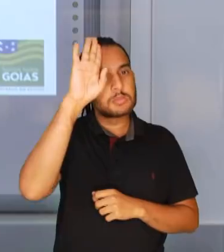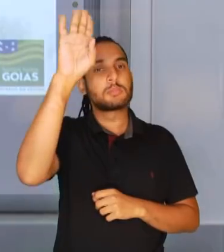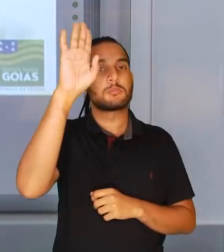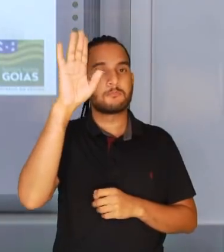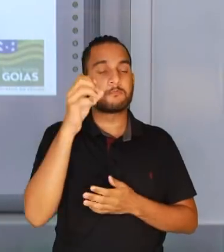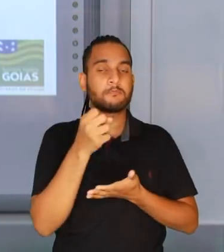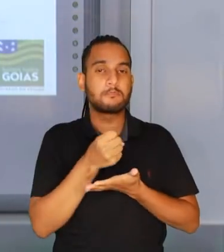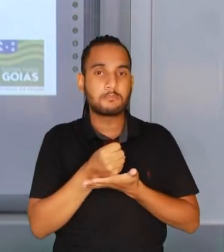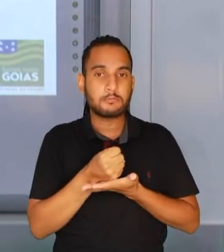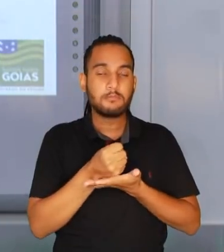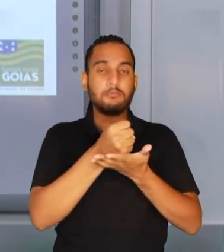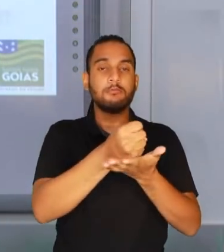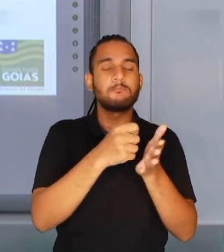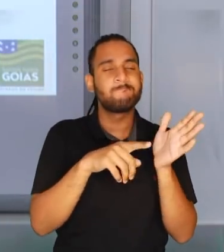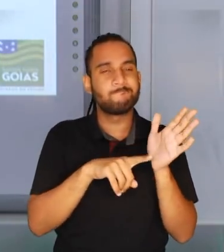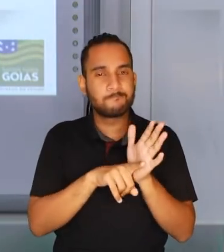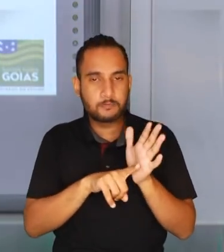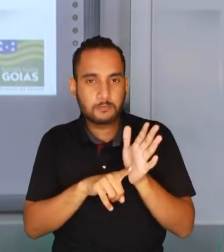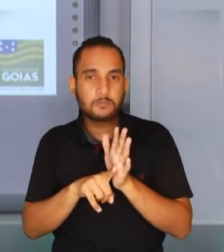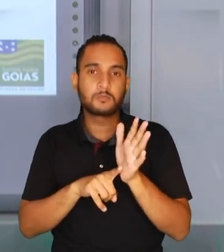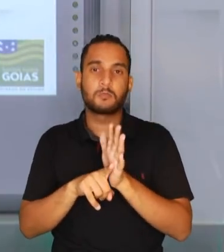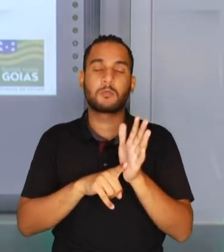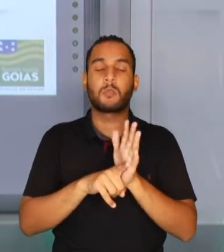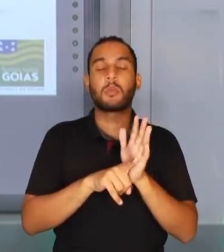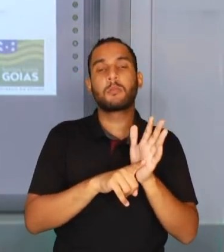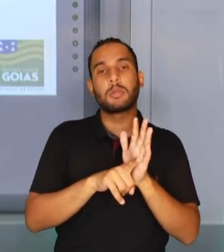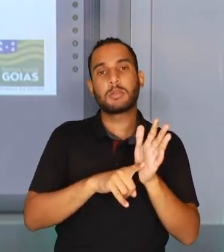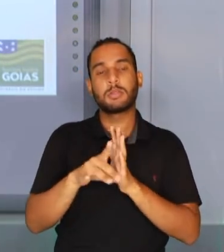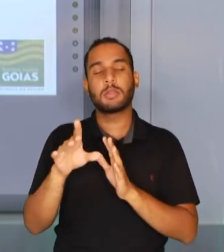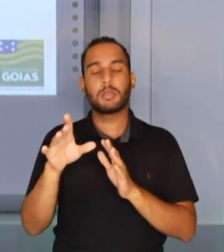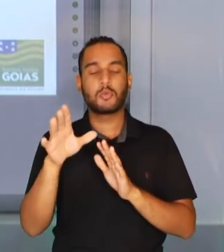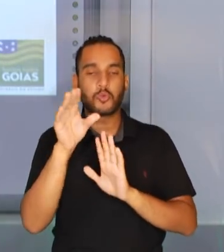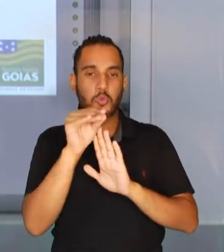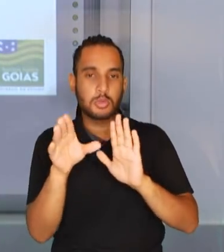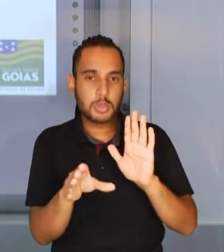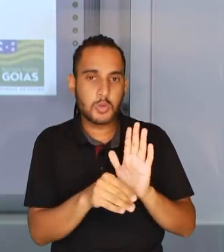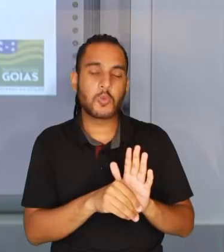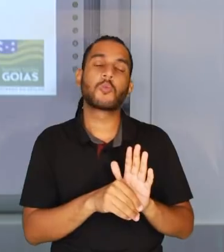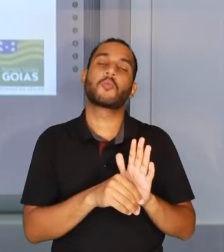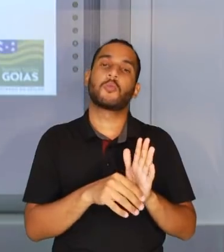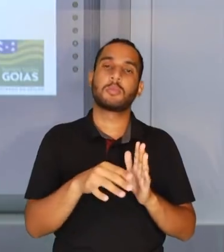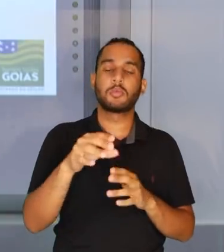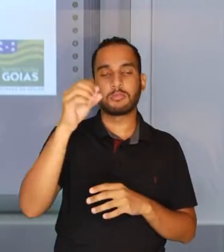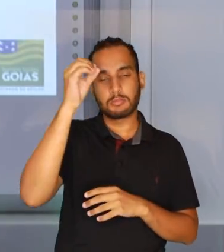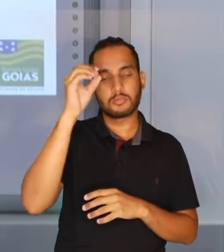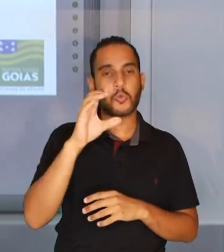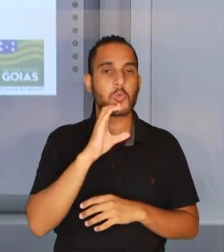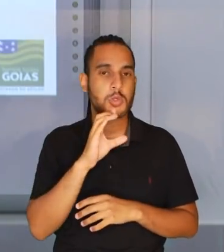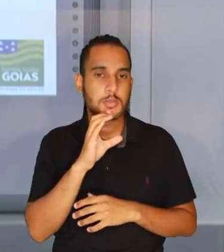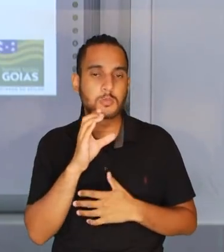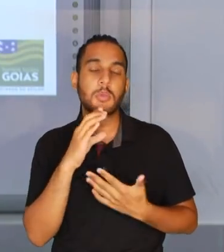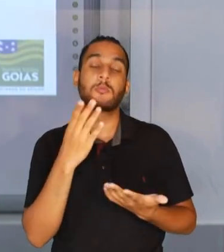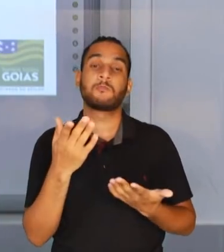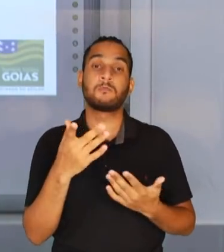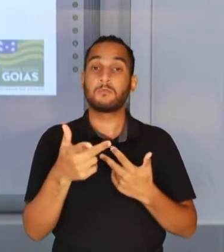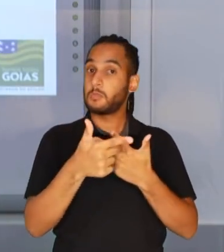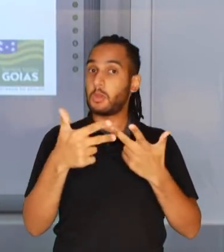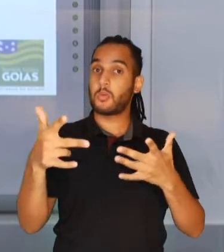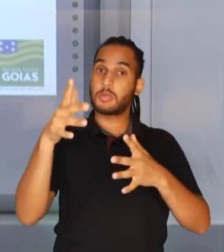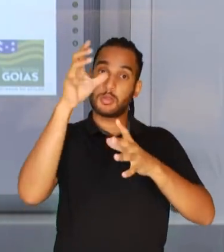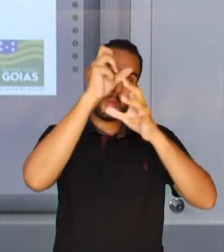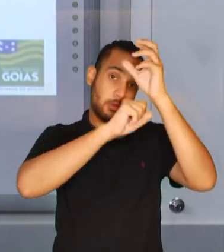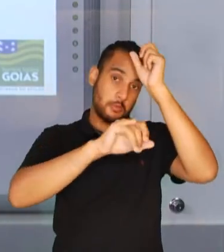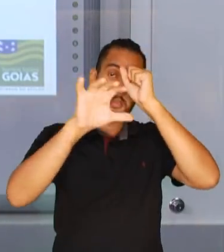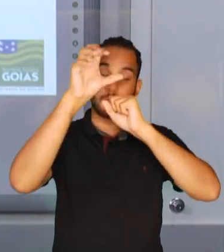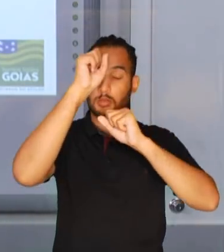prioritárias, que sustentam as investigações dos objetos de conhecimento, dos conteúdos, ou seja, o